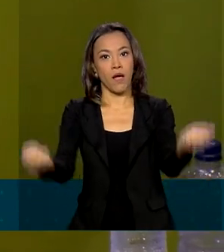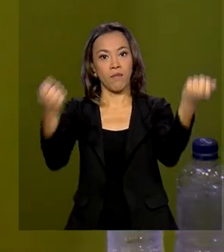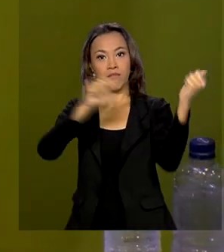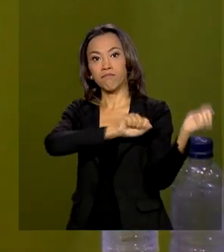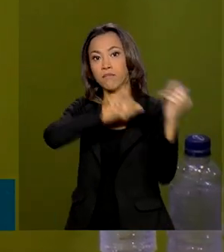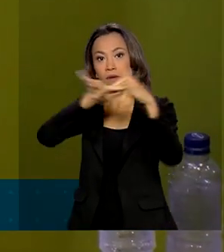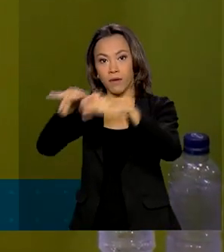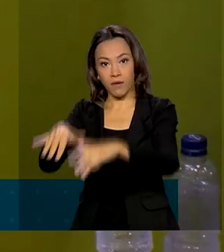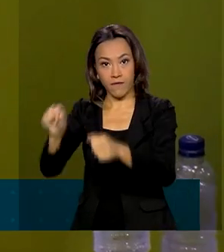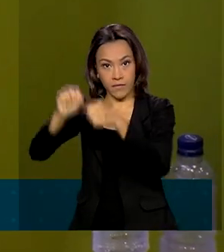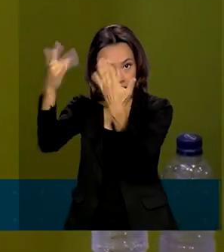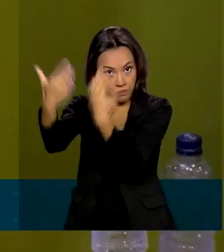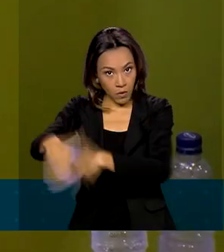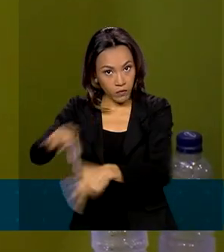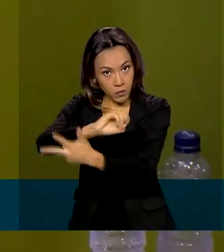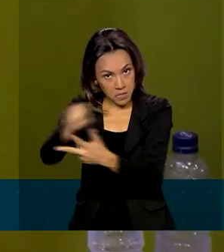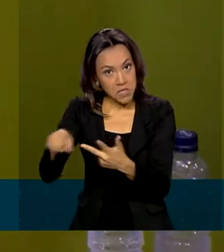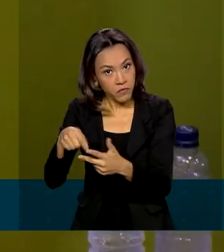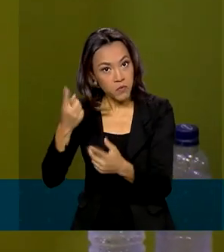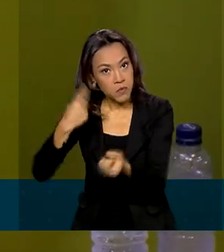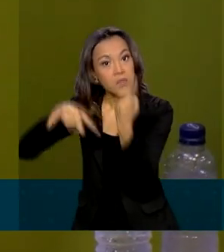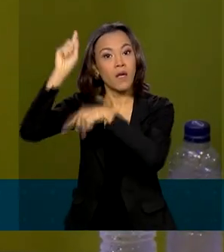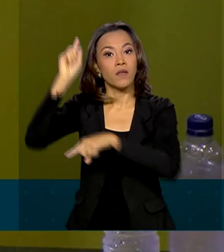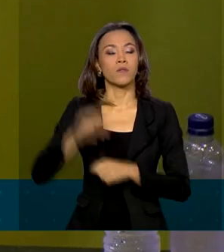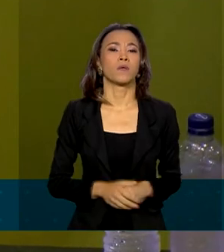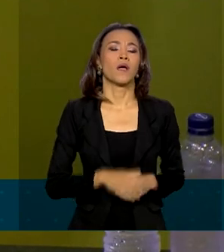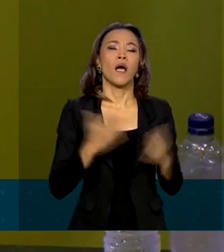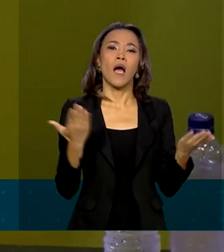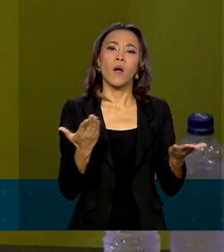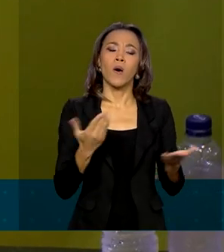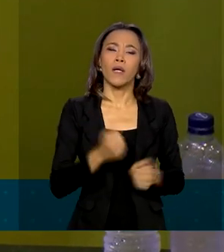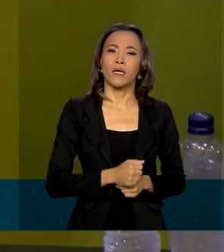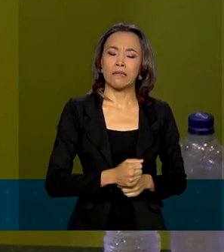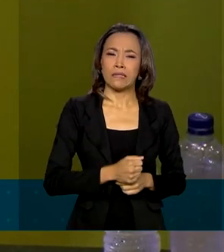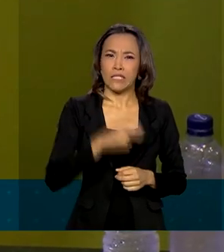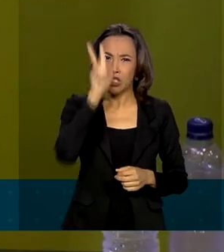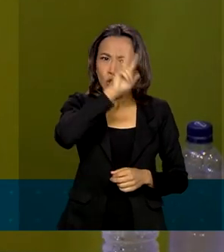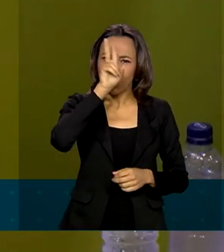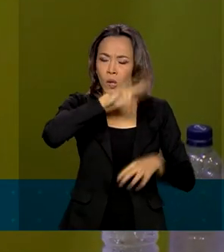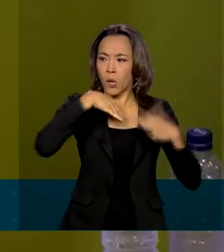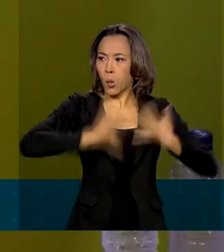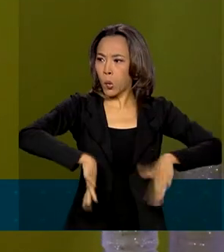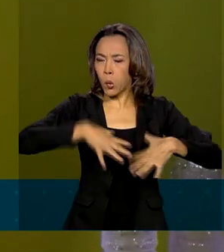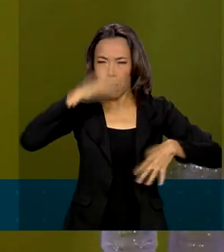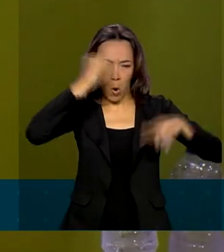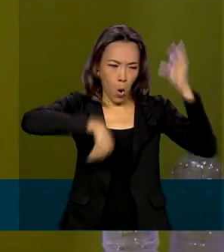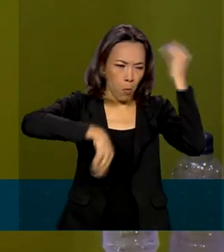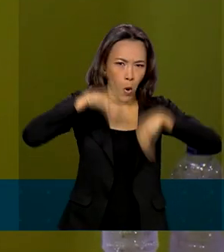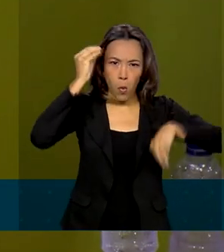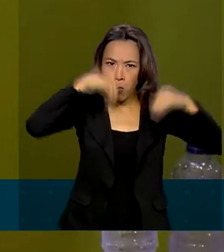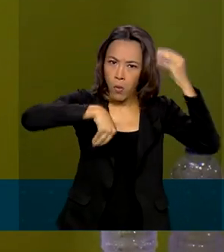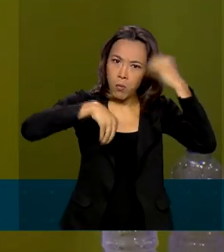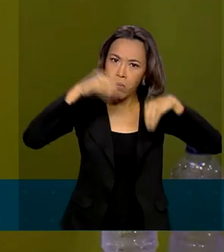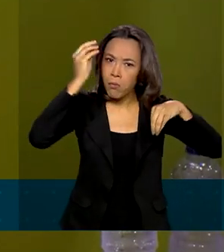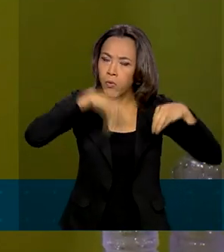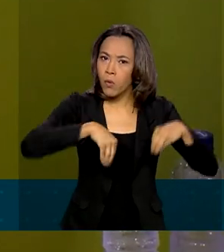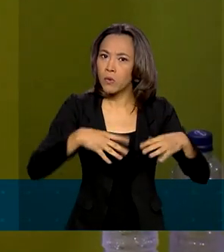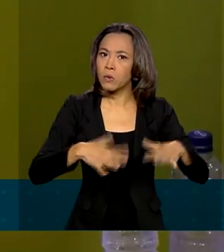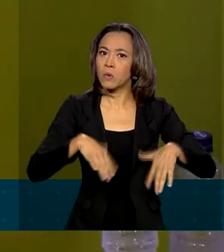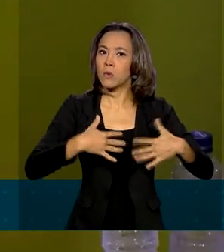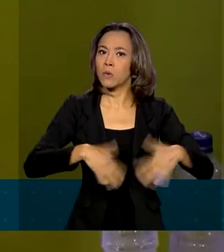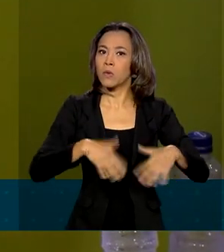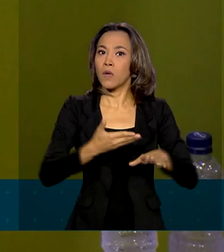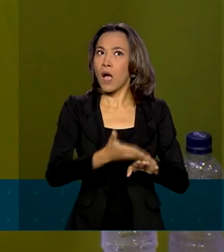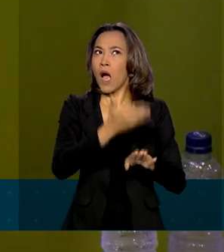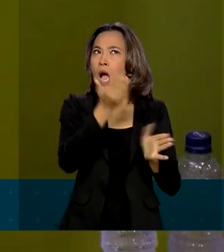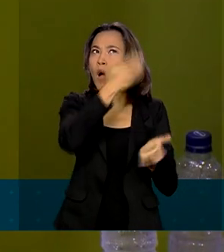Segundo, que a abstenção histórica do Enem, a última, foi